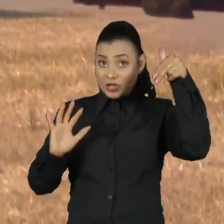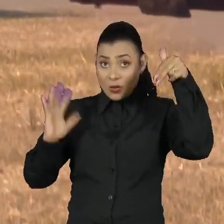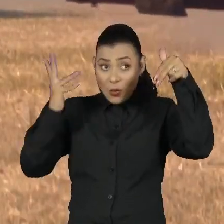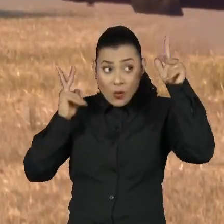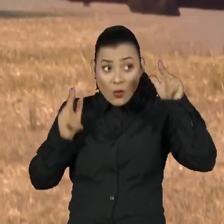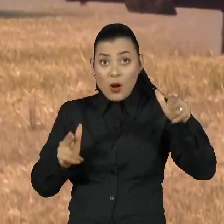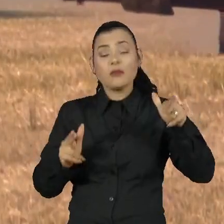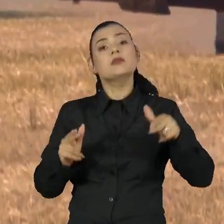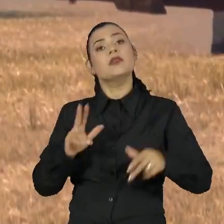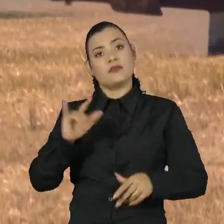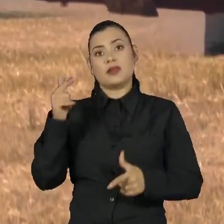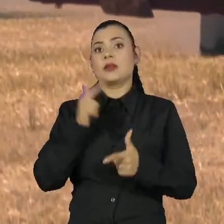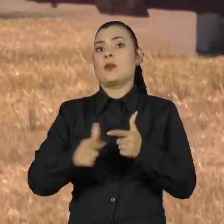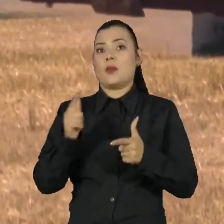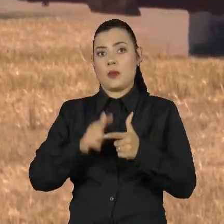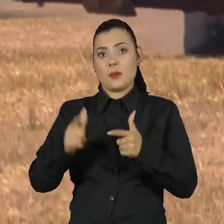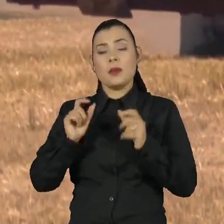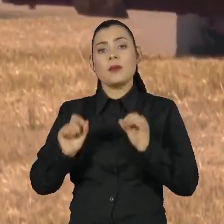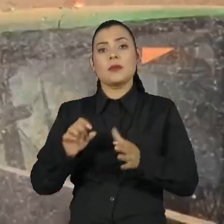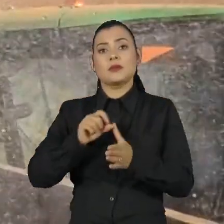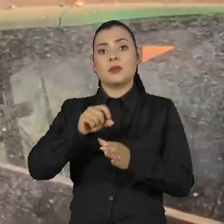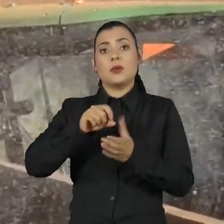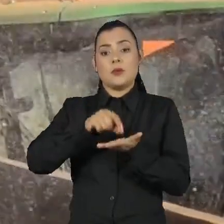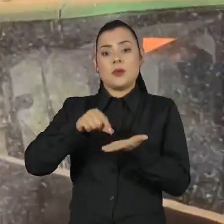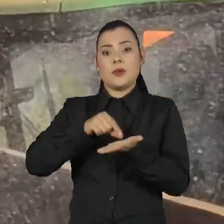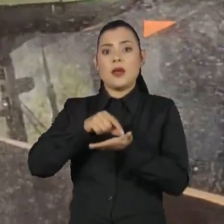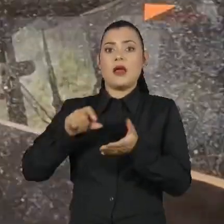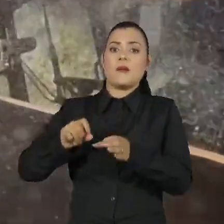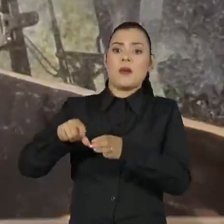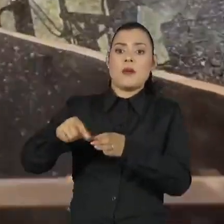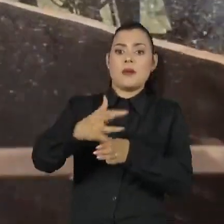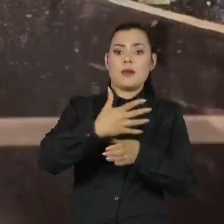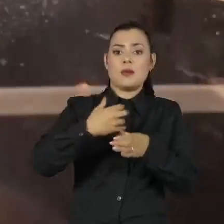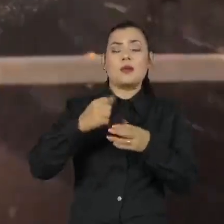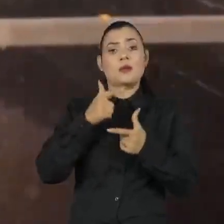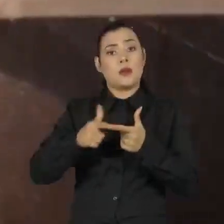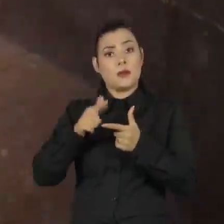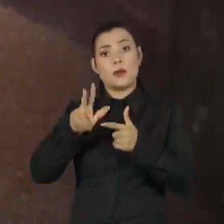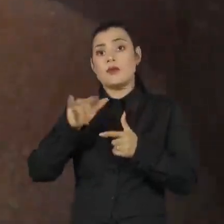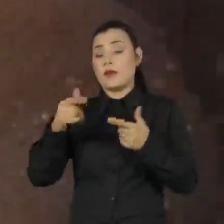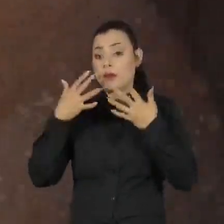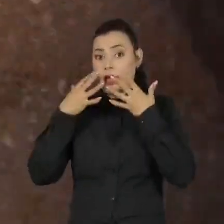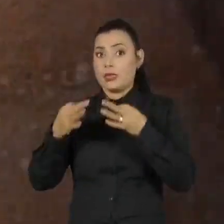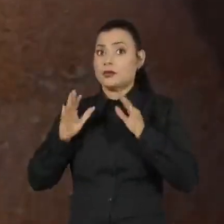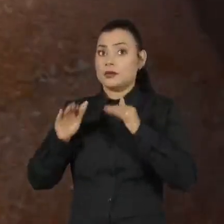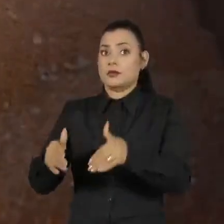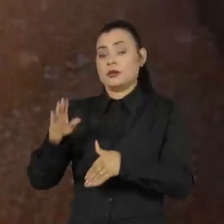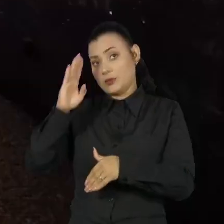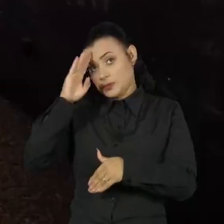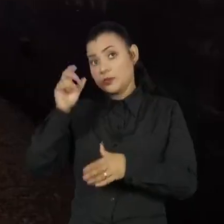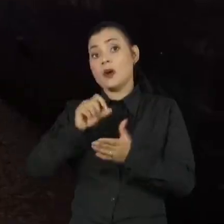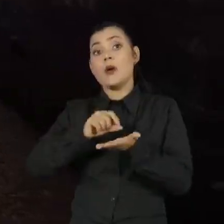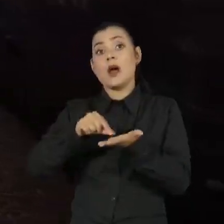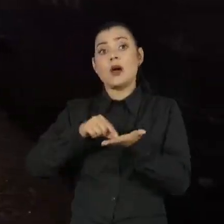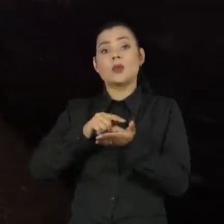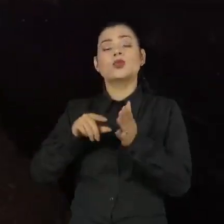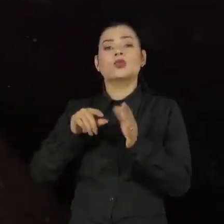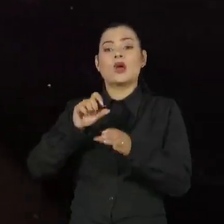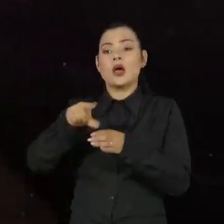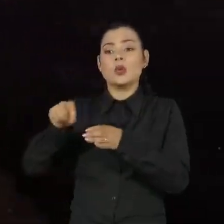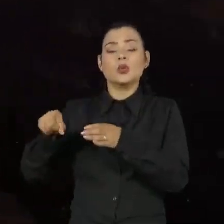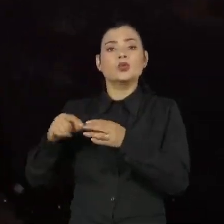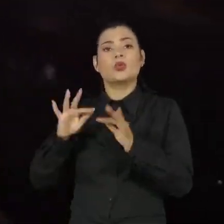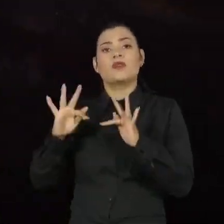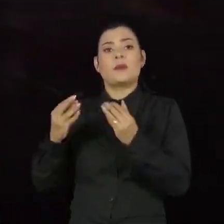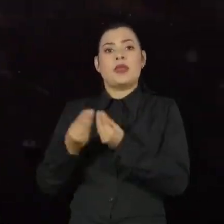aí nós teremos problemas agrícolas inesperados e será necessária uma atenção. Especialmente a agricultura familiar, que produz a